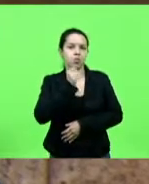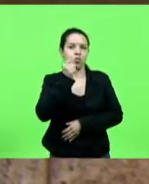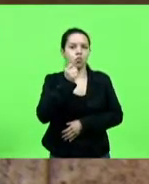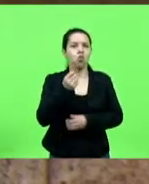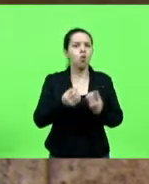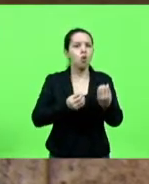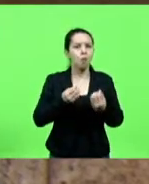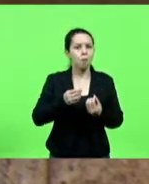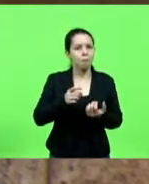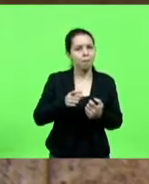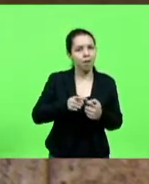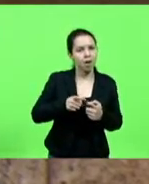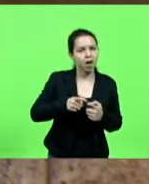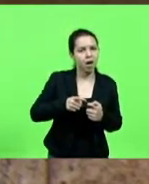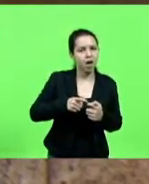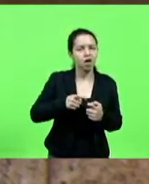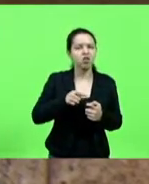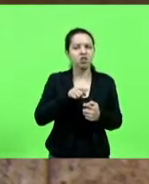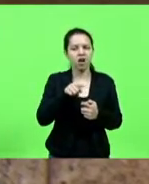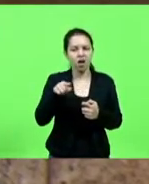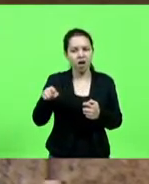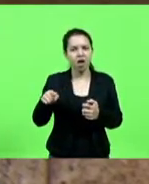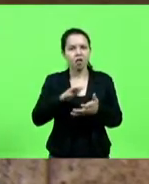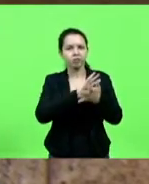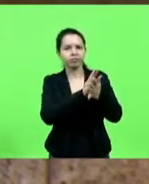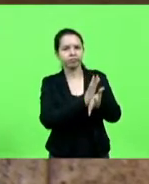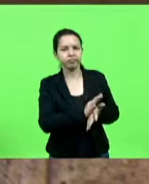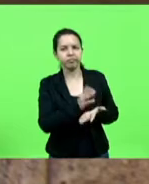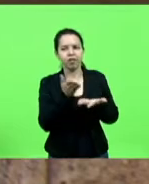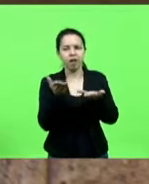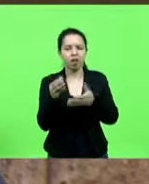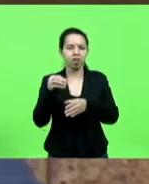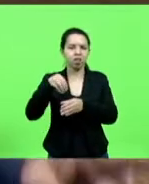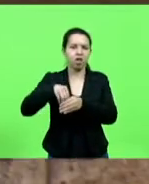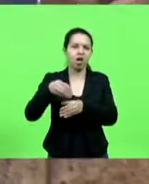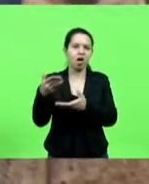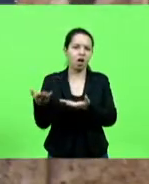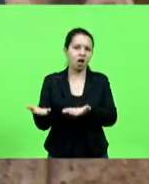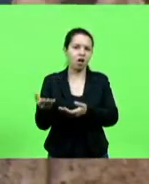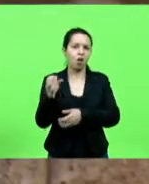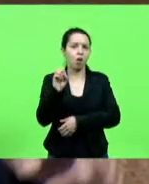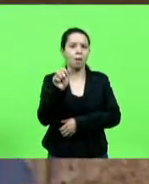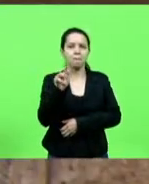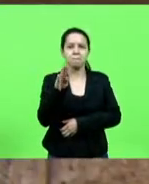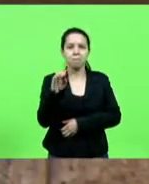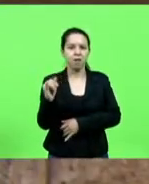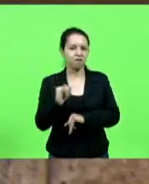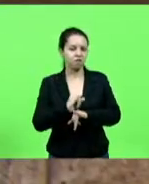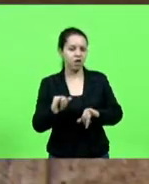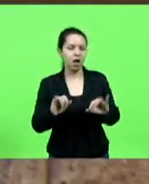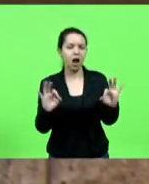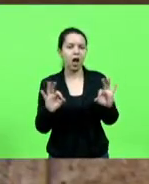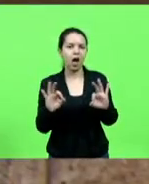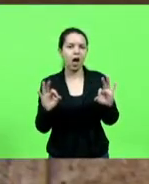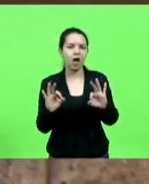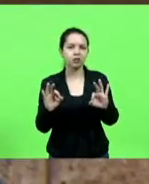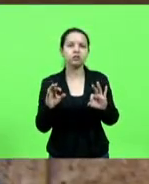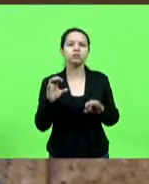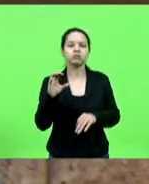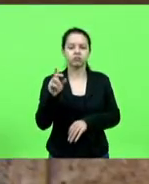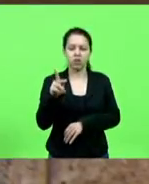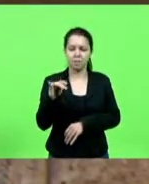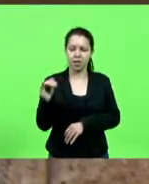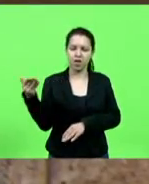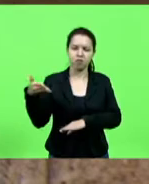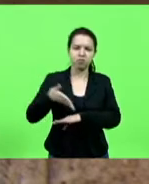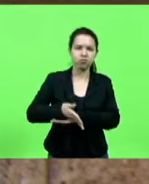Não vi uma manifestação da Ordem dos Advogados do Brasil. O AB não se manifestou. Estava aqui presente na nossa CPI dos respiradores, mas